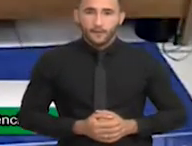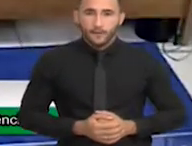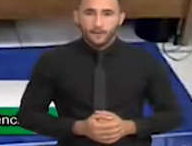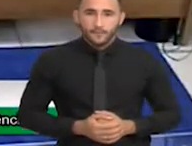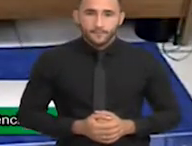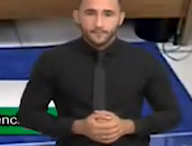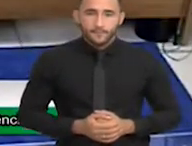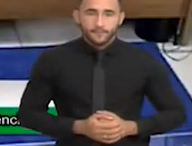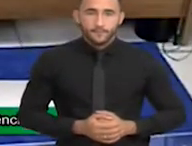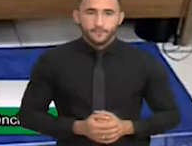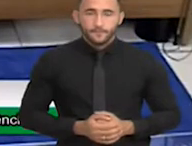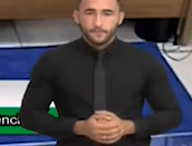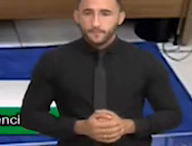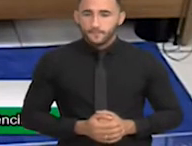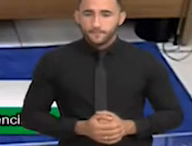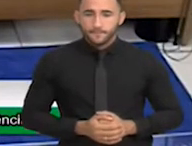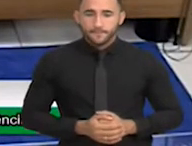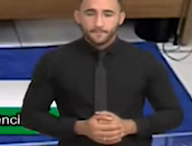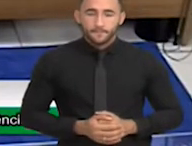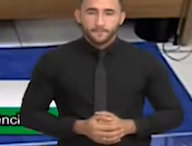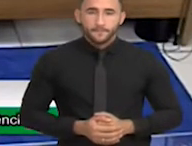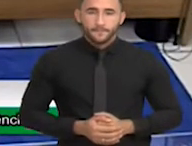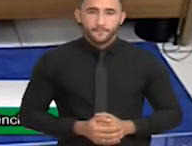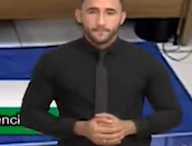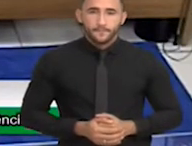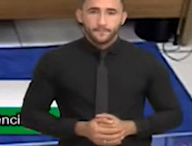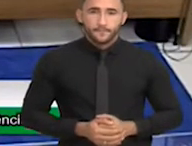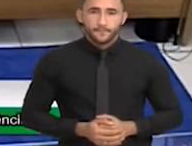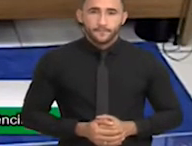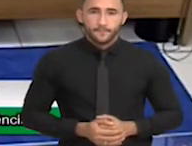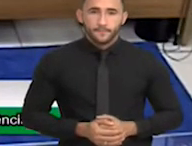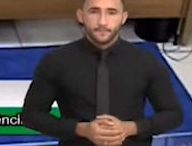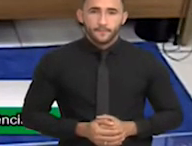Vamos trocar de...